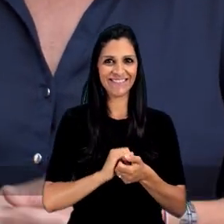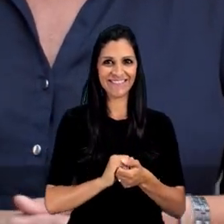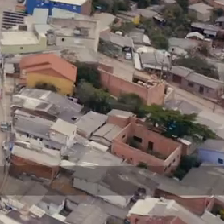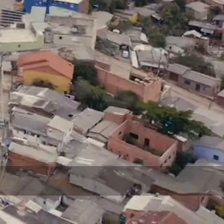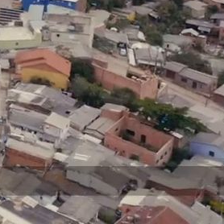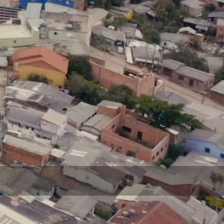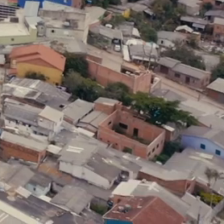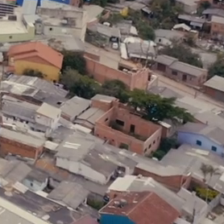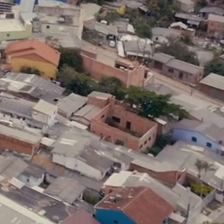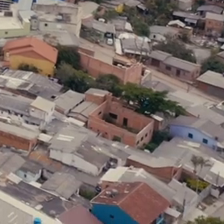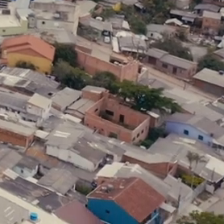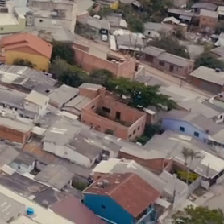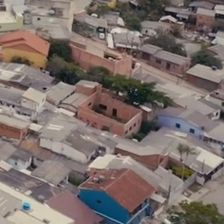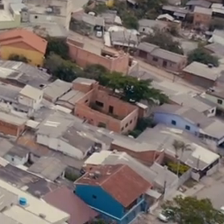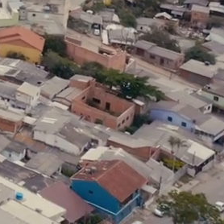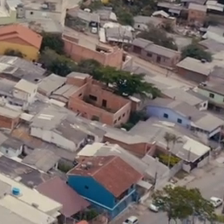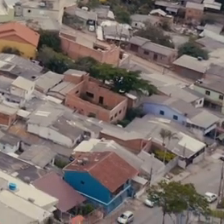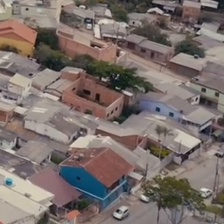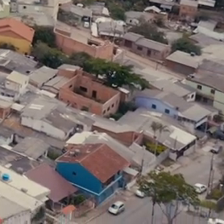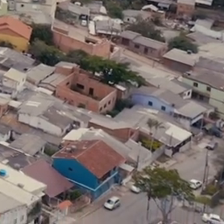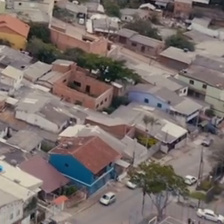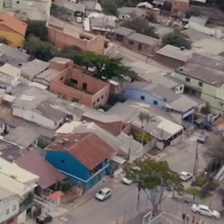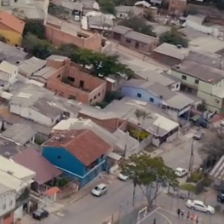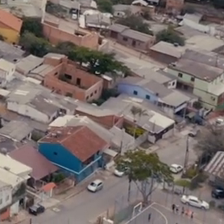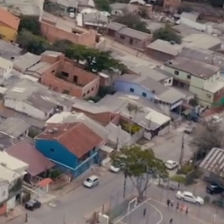é 65. Obrigado. Obrigado. Obrigado.